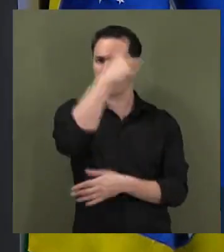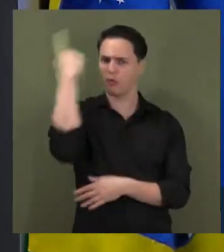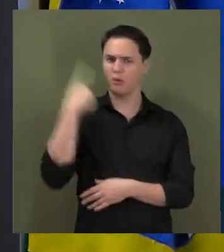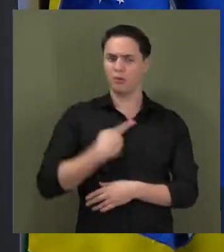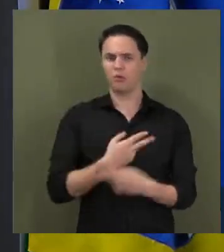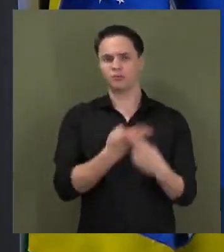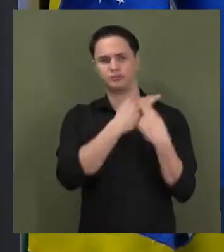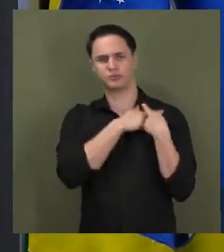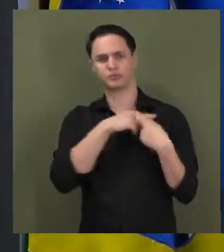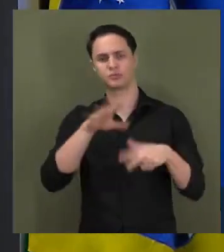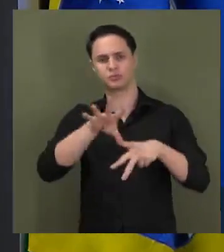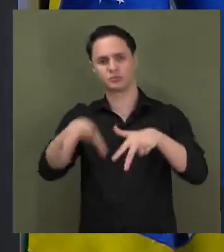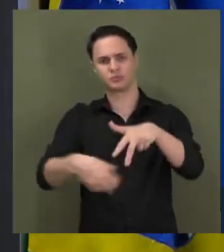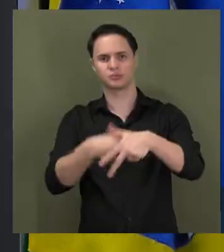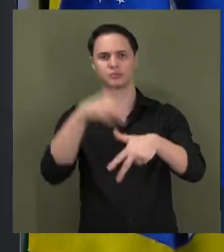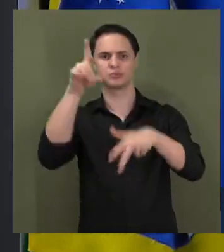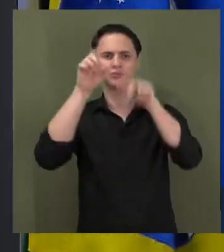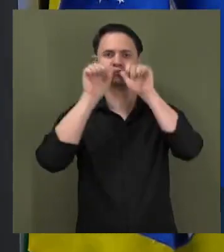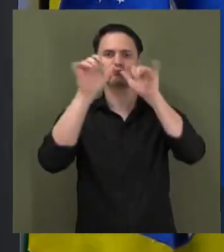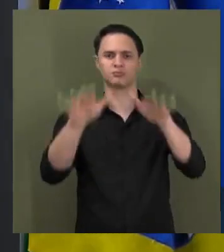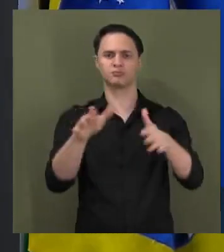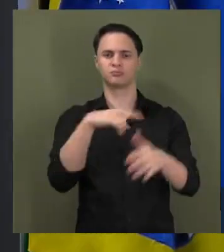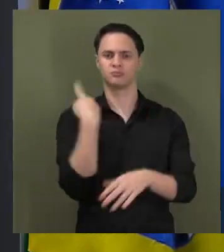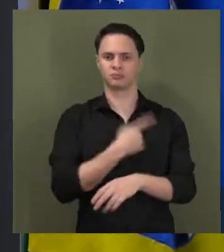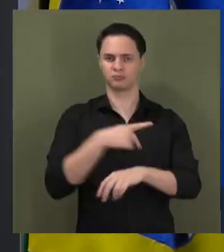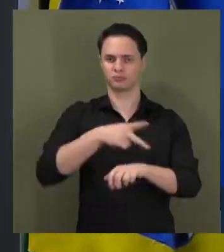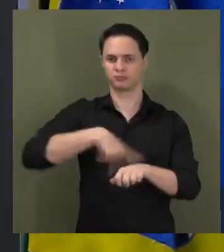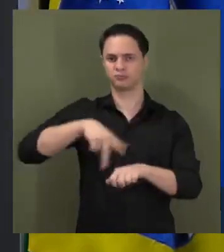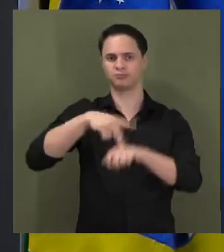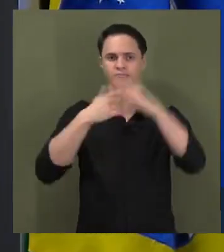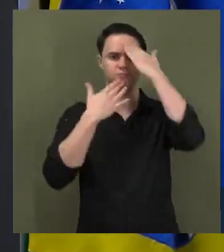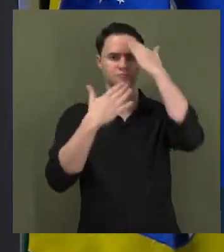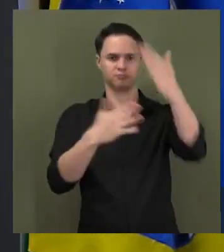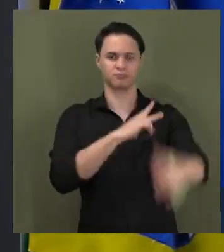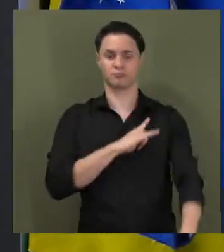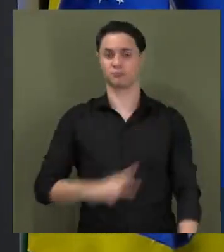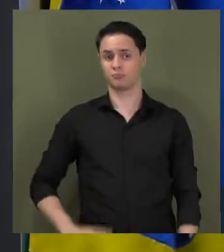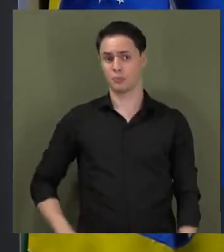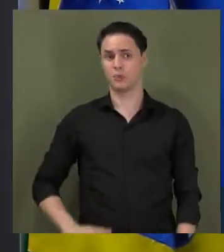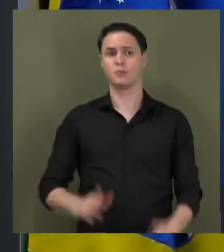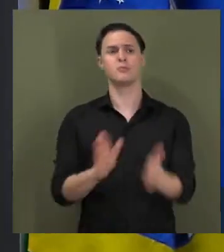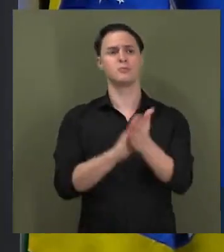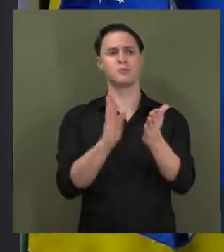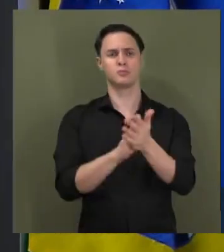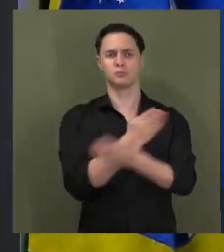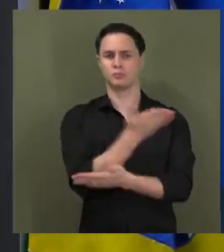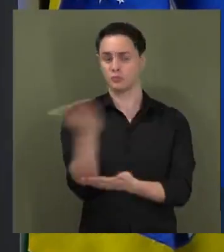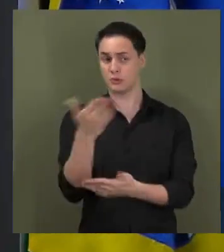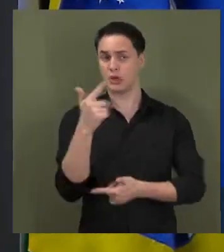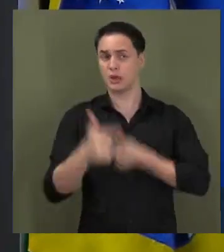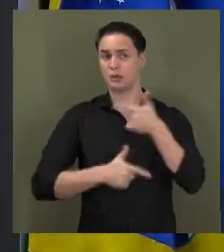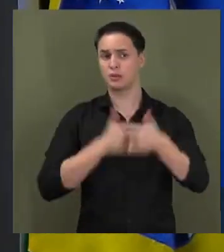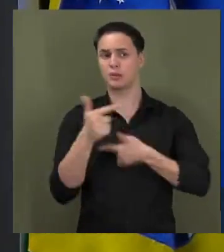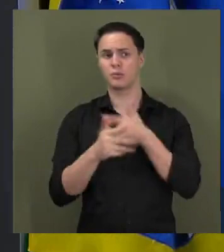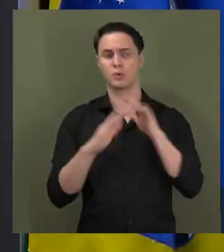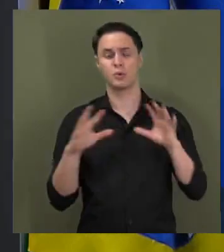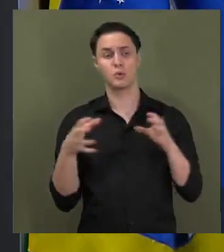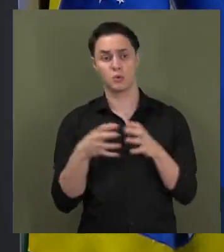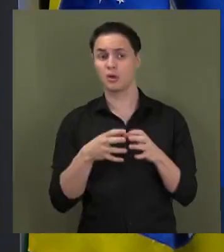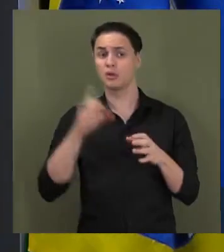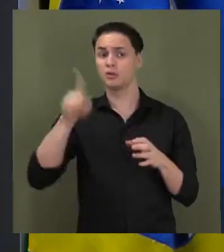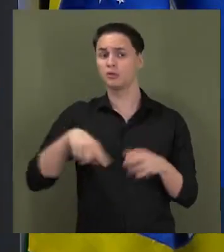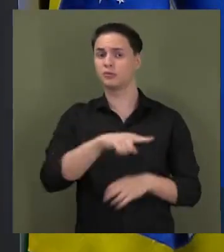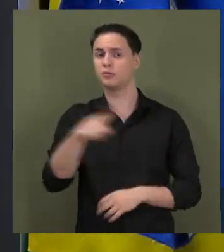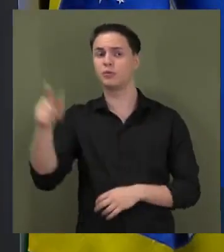por corrupção. Que Deus abençoe a nossa nação. Muito obrigado, senhor presidente. E parabenizo o trabalho de toda a equipe que